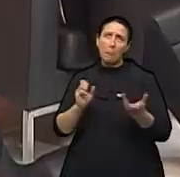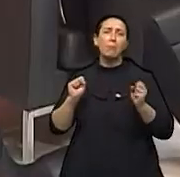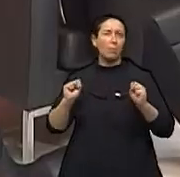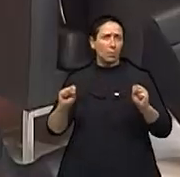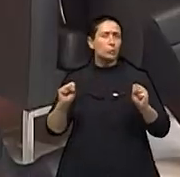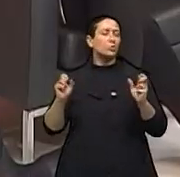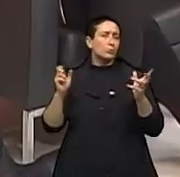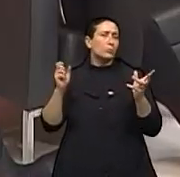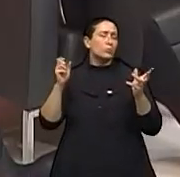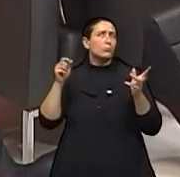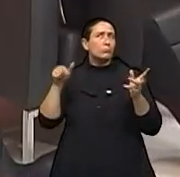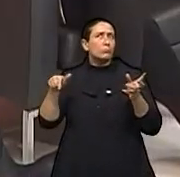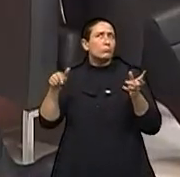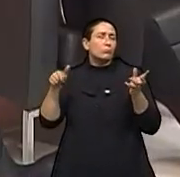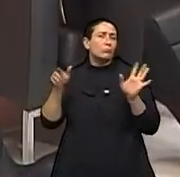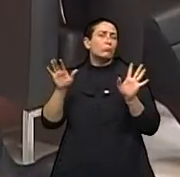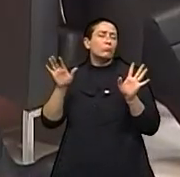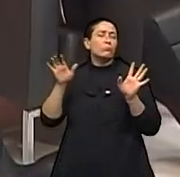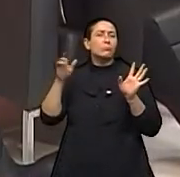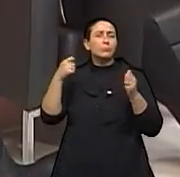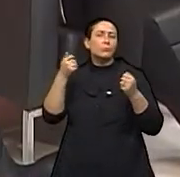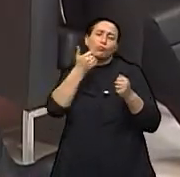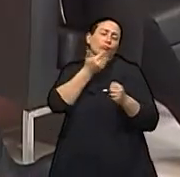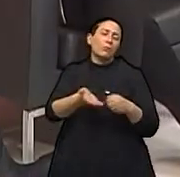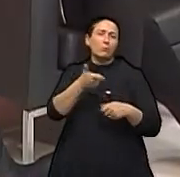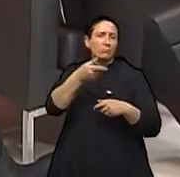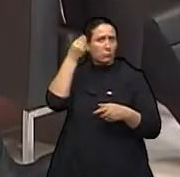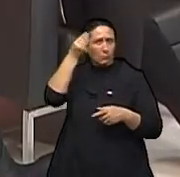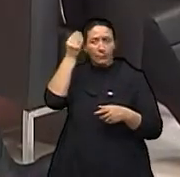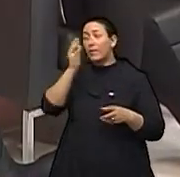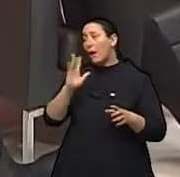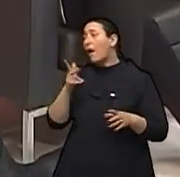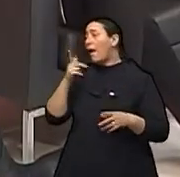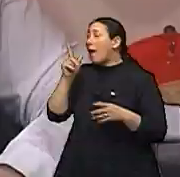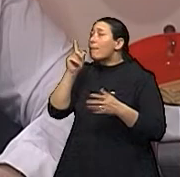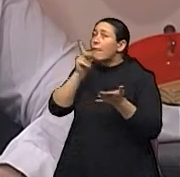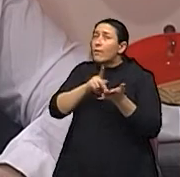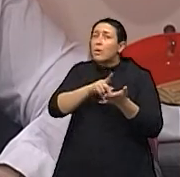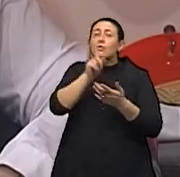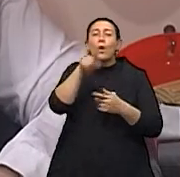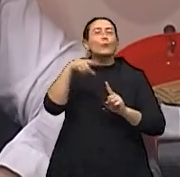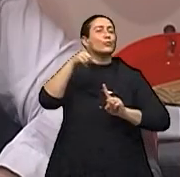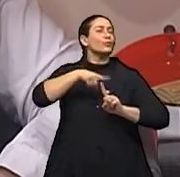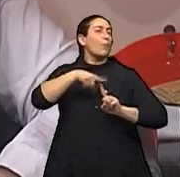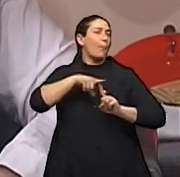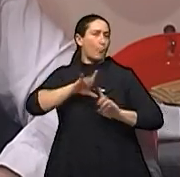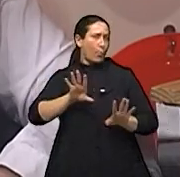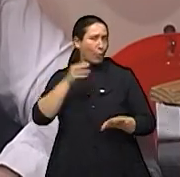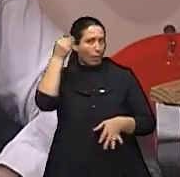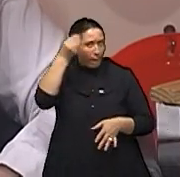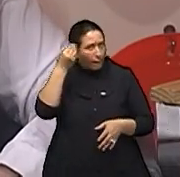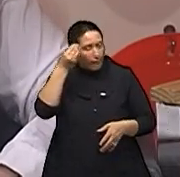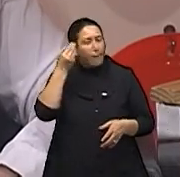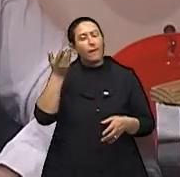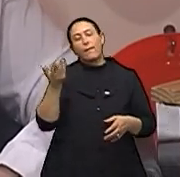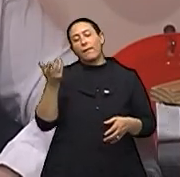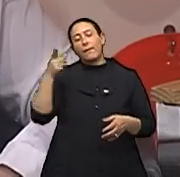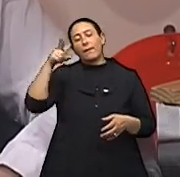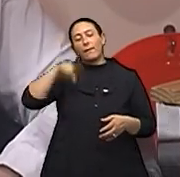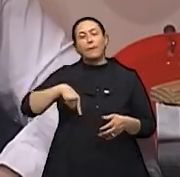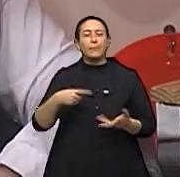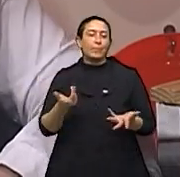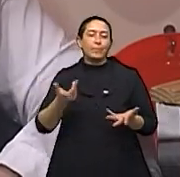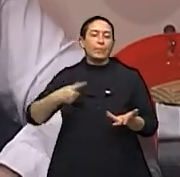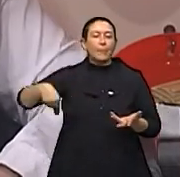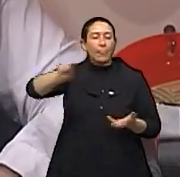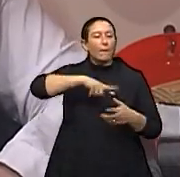O que está ficando claro para nós é que é um tipo de terapia. É um tipo de terapia. É uma psicoterapia onde nós trabalhamos,